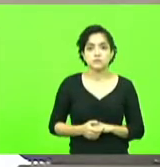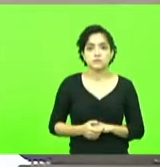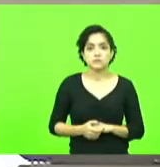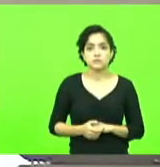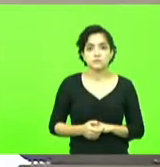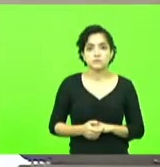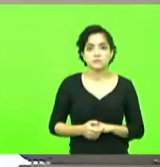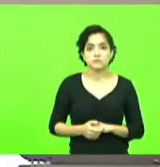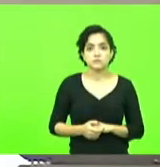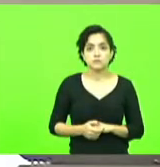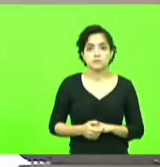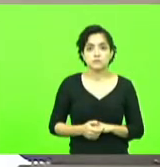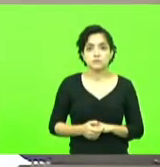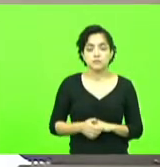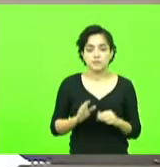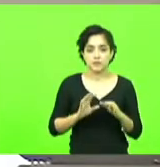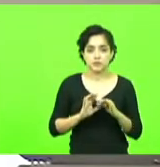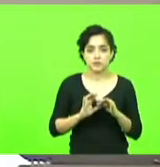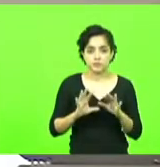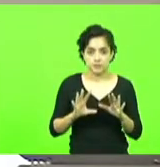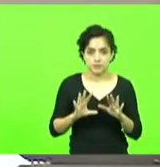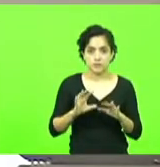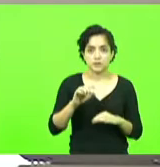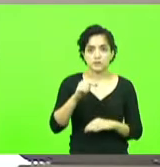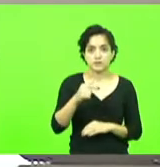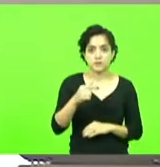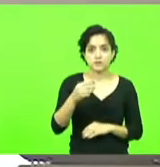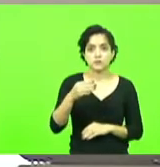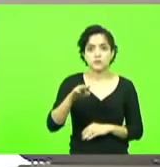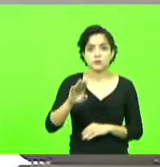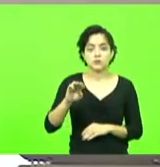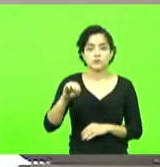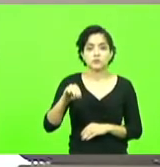Partido Liberal, sete minutos e trinta segundos.